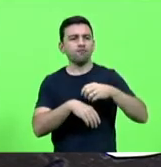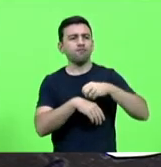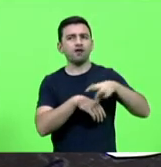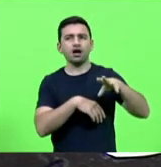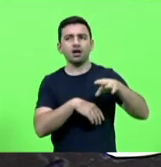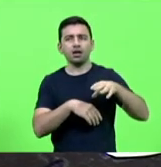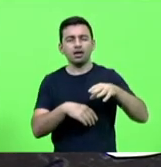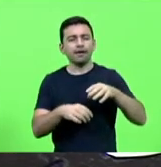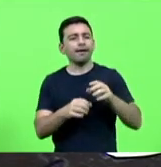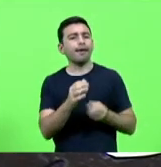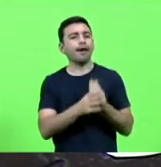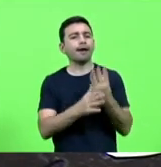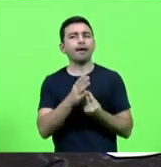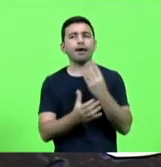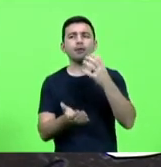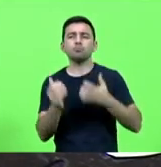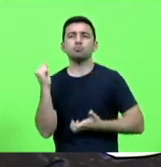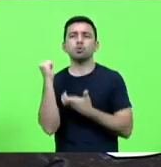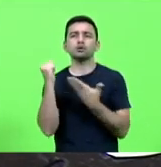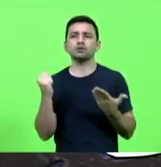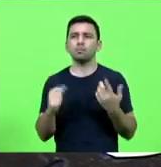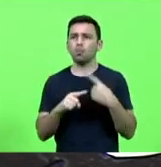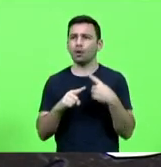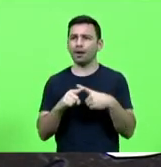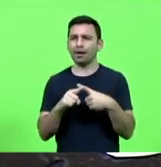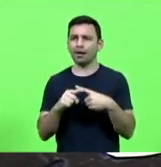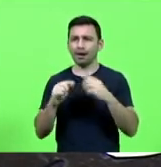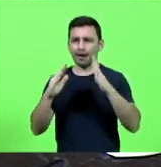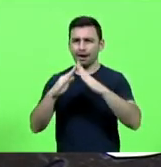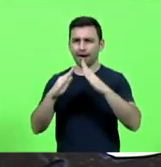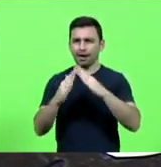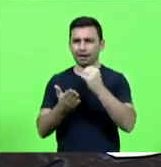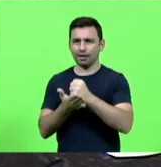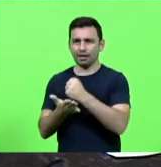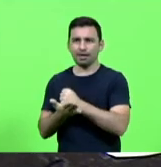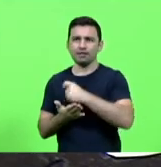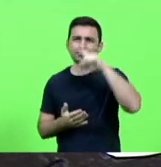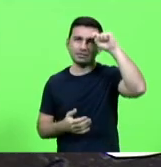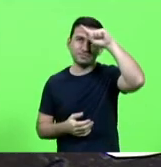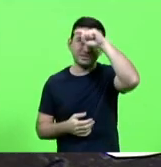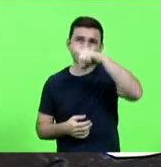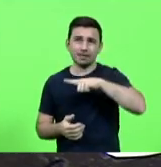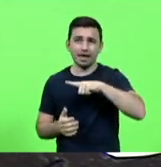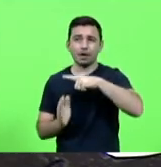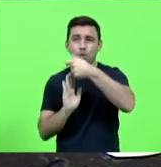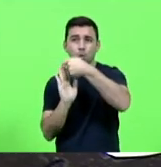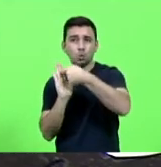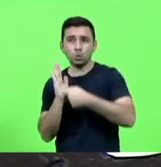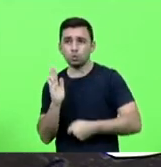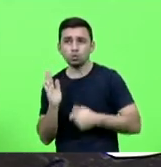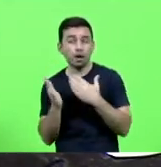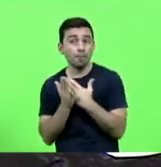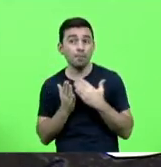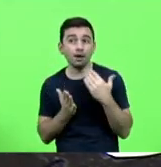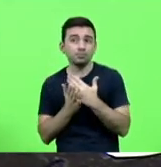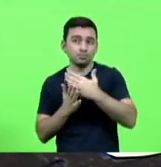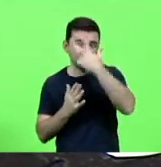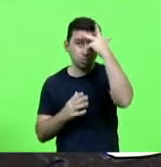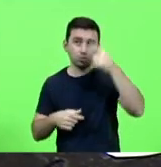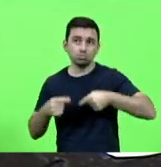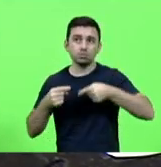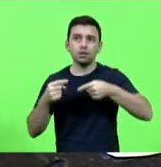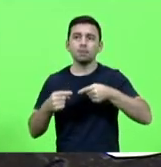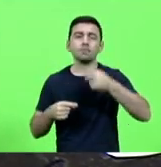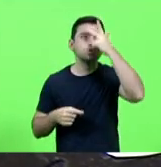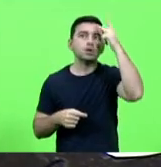burocracia porque sim ter um cartório é algo extremamente difícil hoje em dia tem concursos que são dos mais concorridos para onde vão nossas mentes